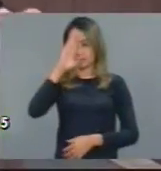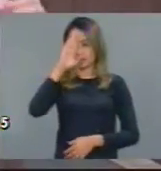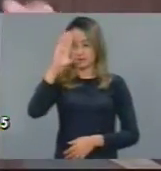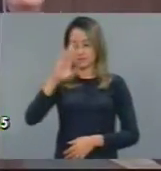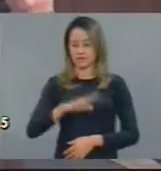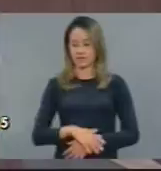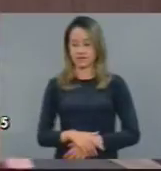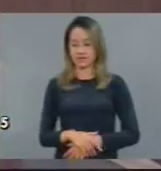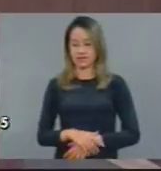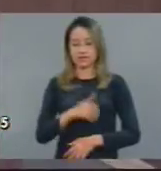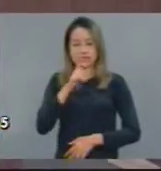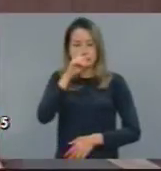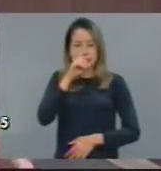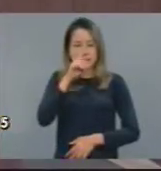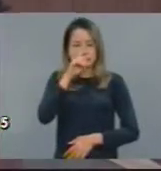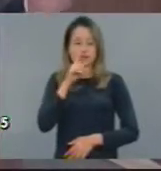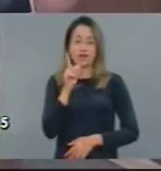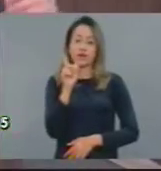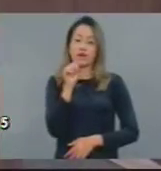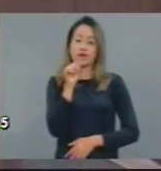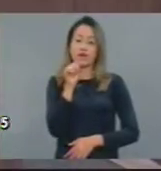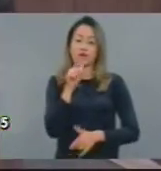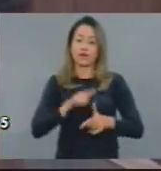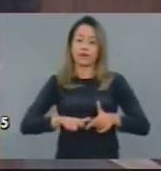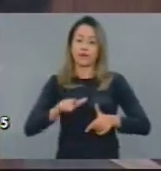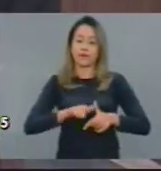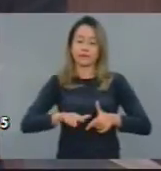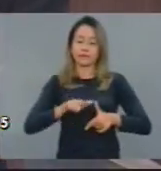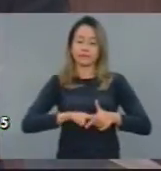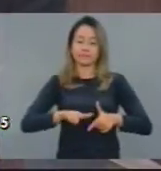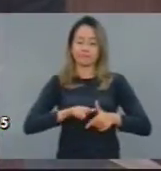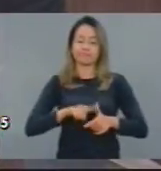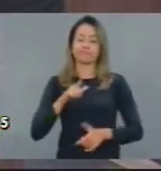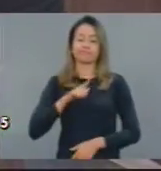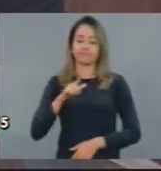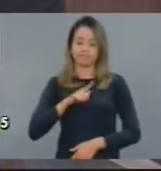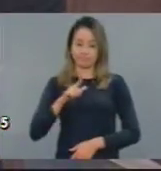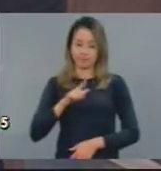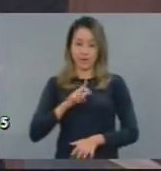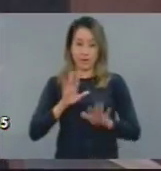o tema da crise hídrica, mas eu não poderia, obviamente,